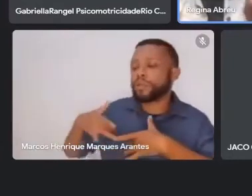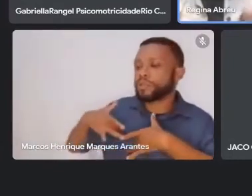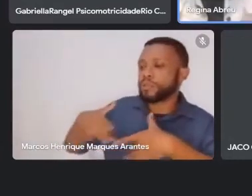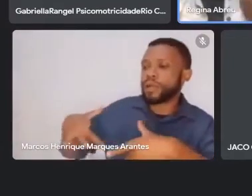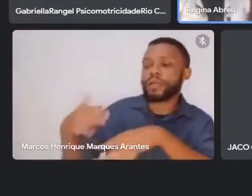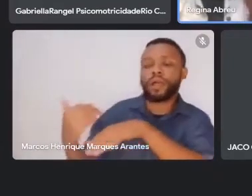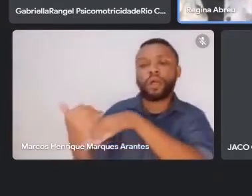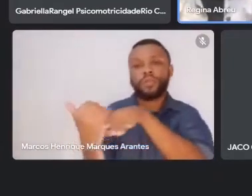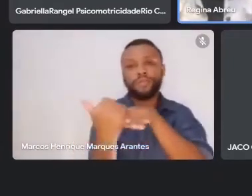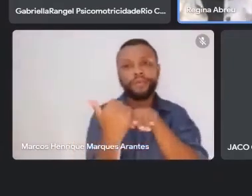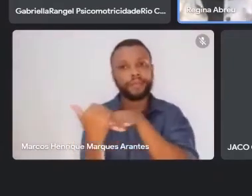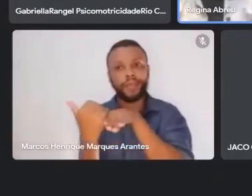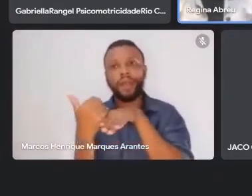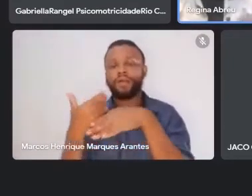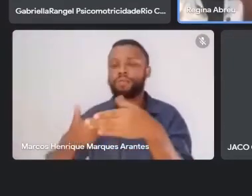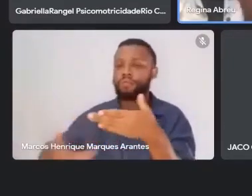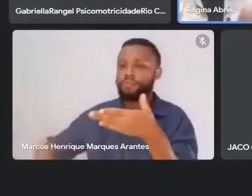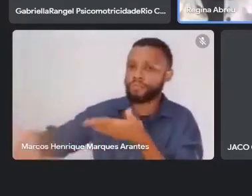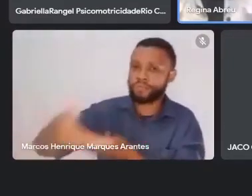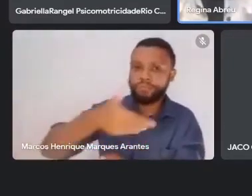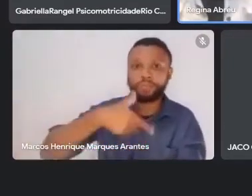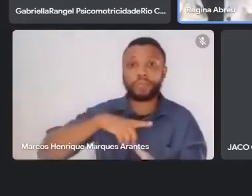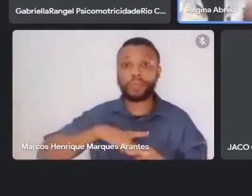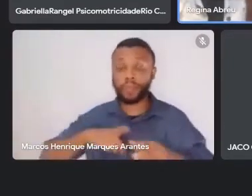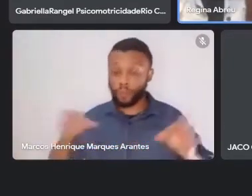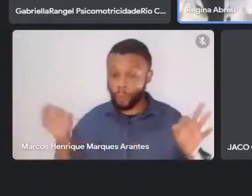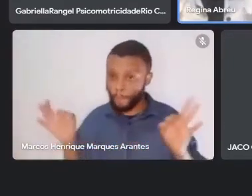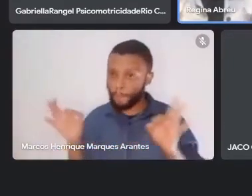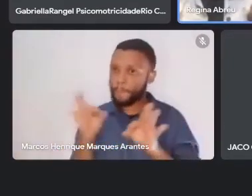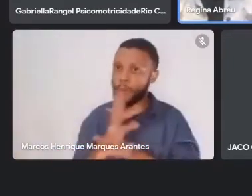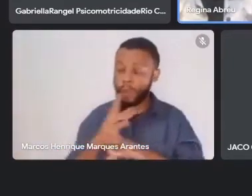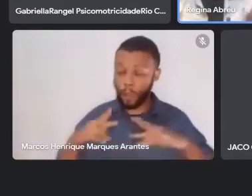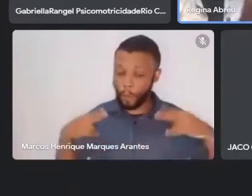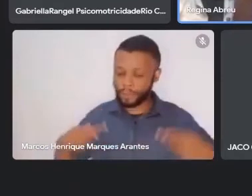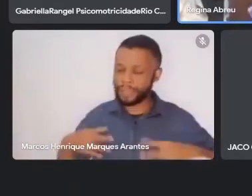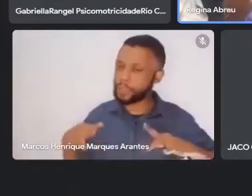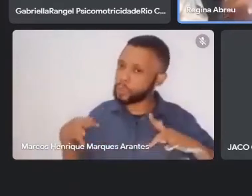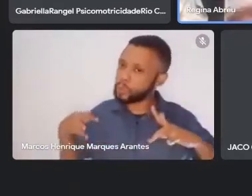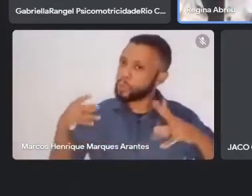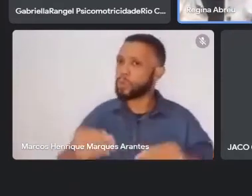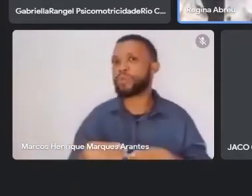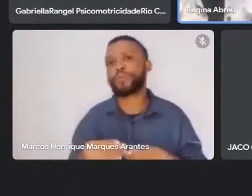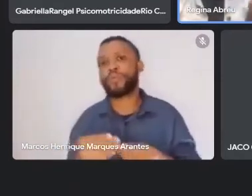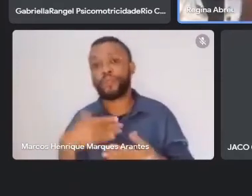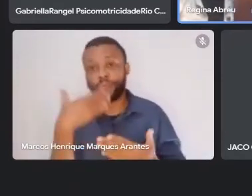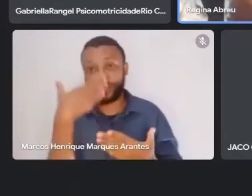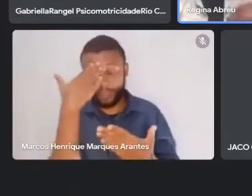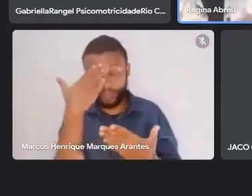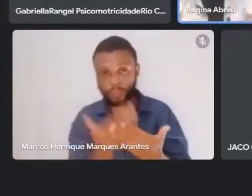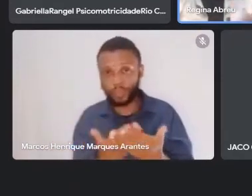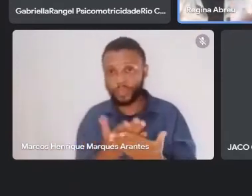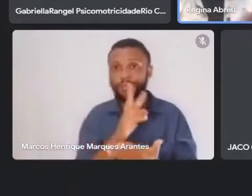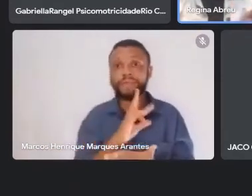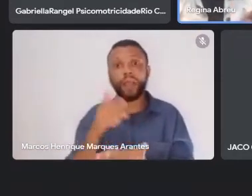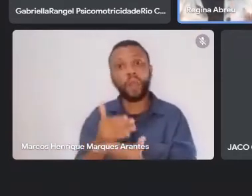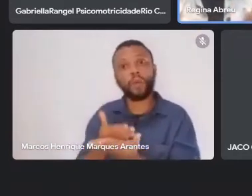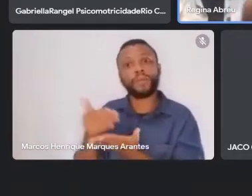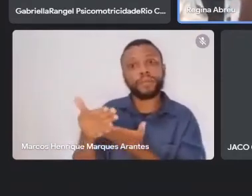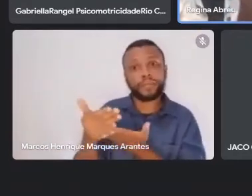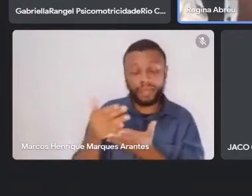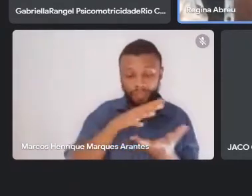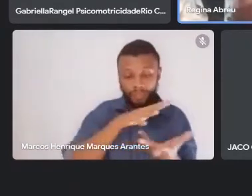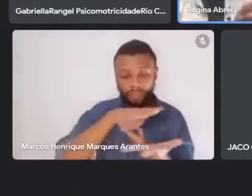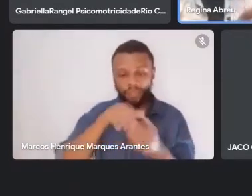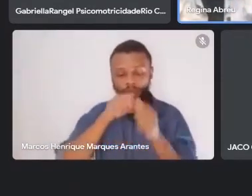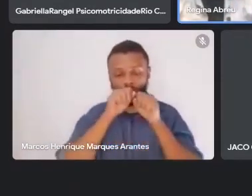envolvendo por inteiro a humanidade. Acredito nisso e isso vai começar agora, após pandemia, com as